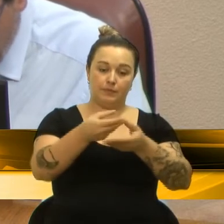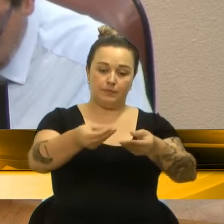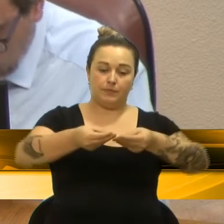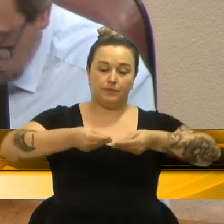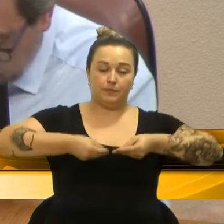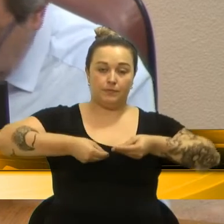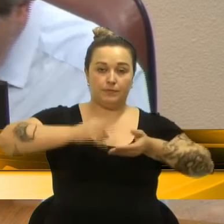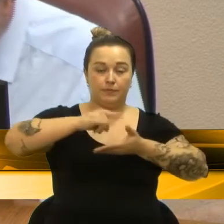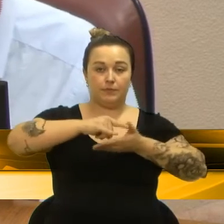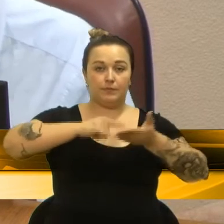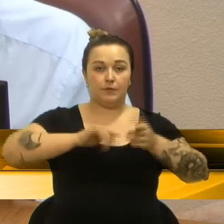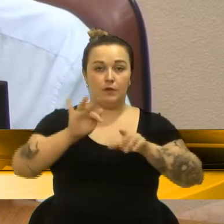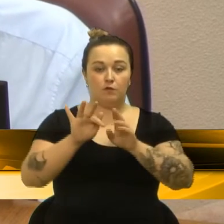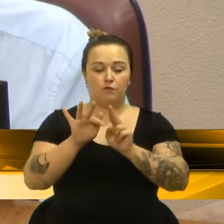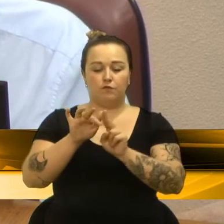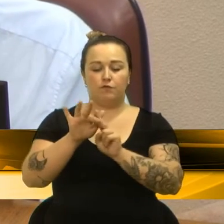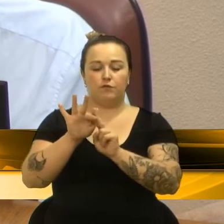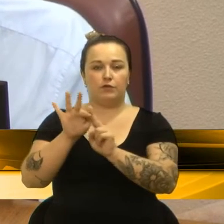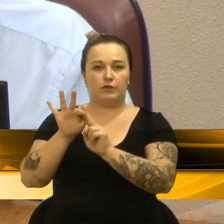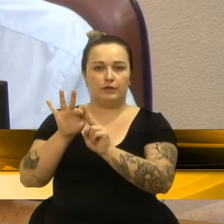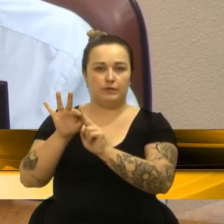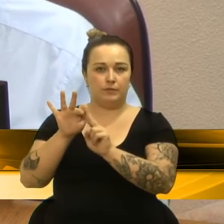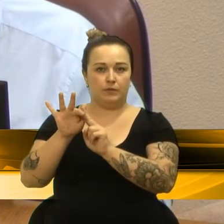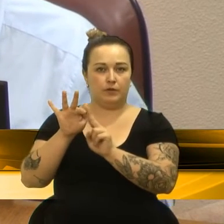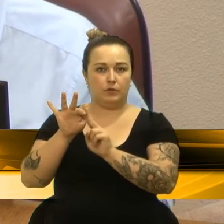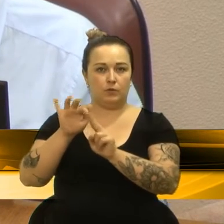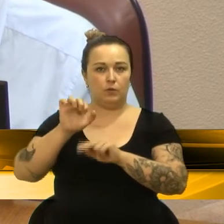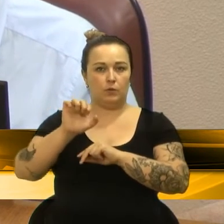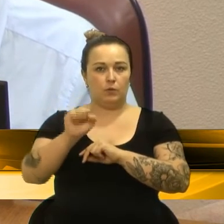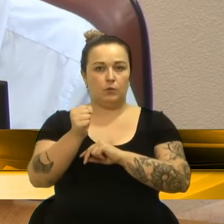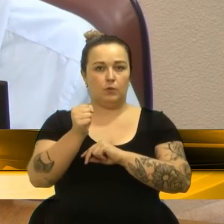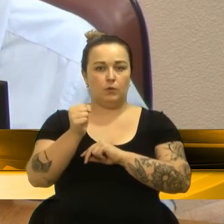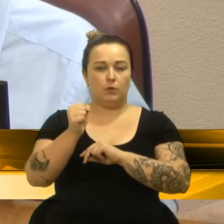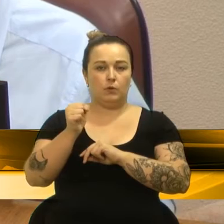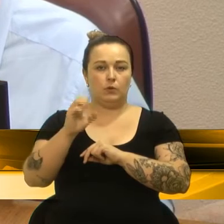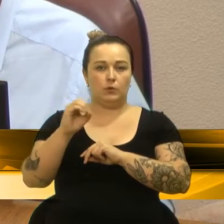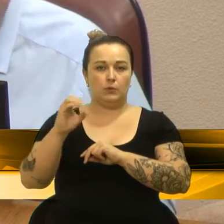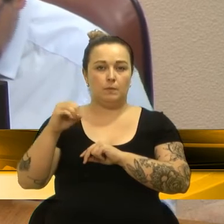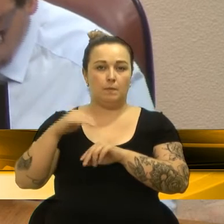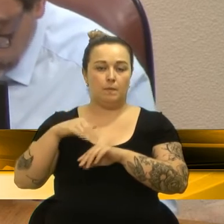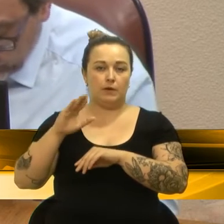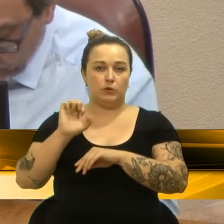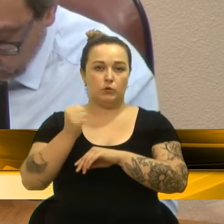Médicos Hospitalares. Valor estimado,$ 835.946,84.